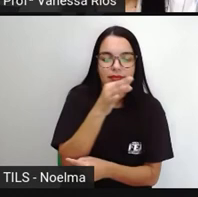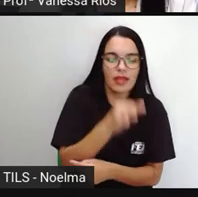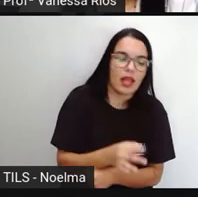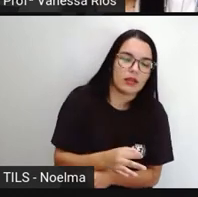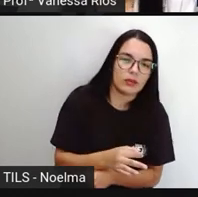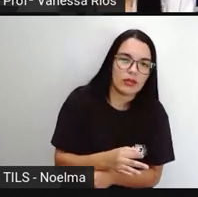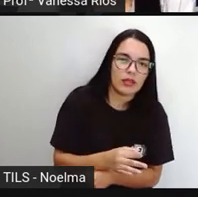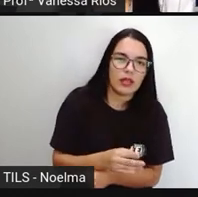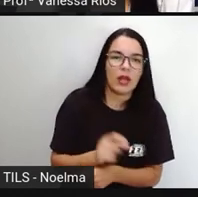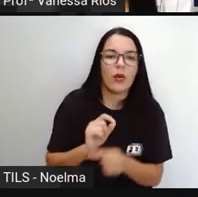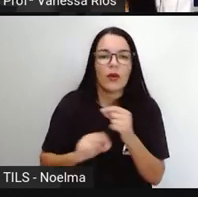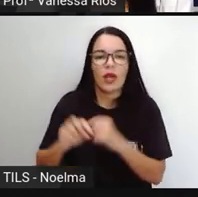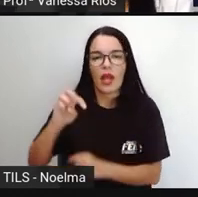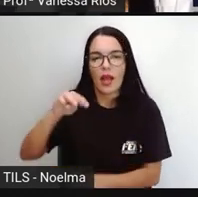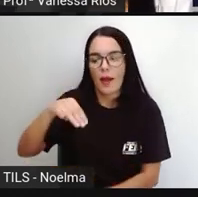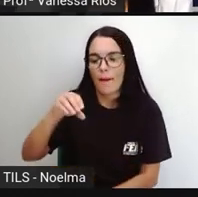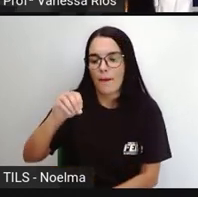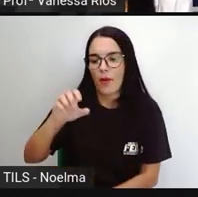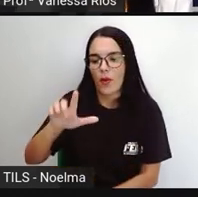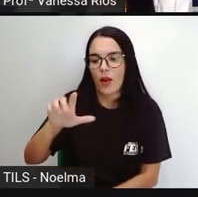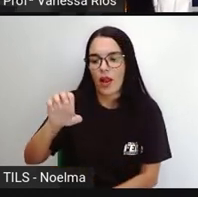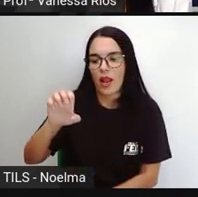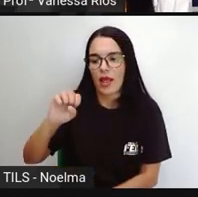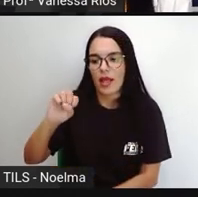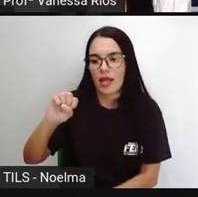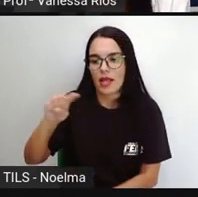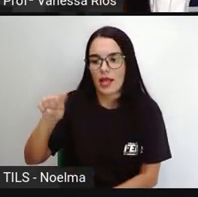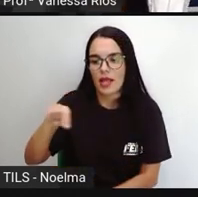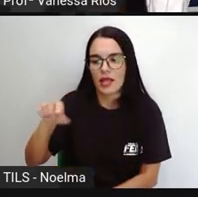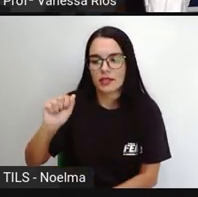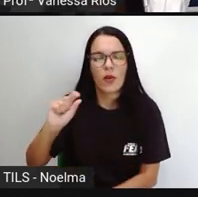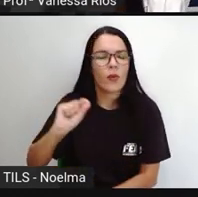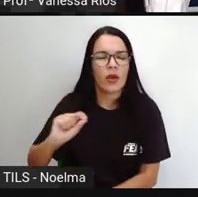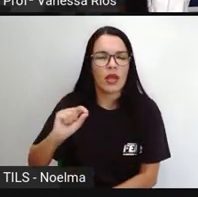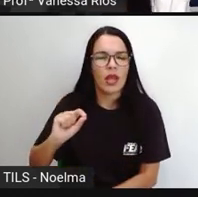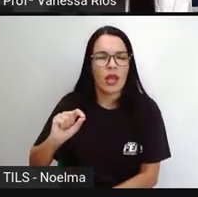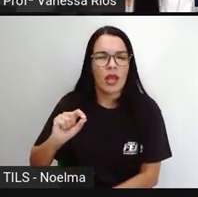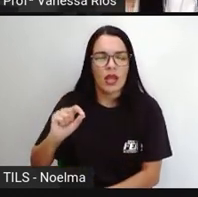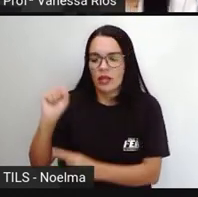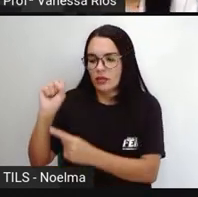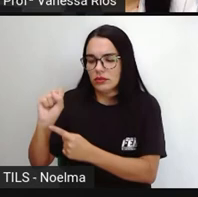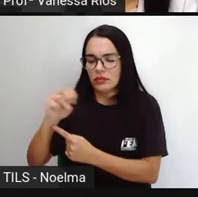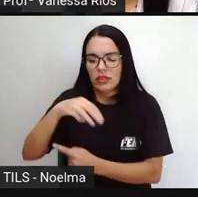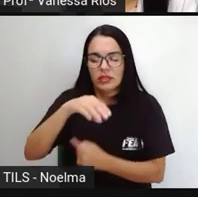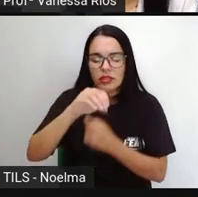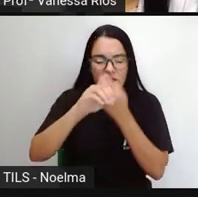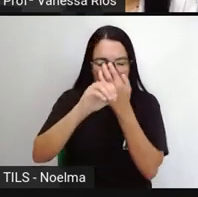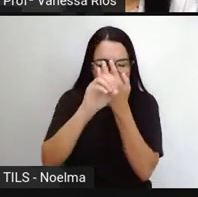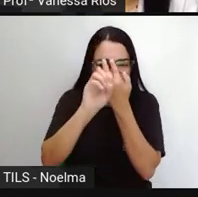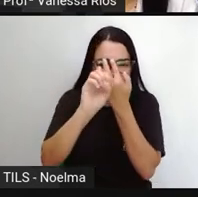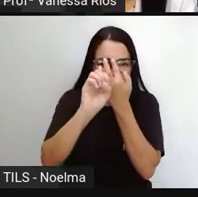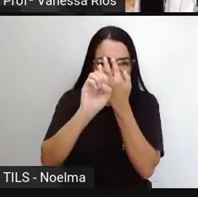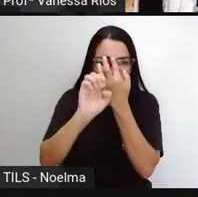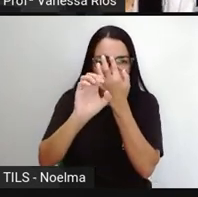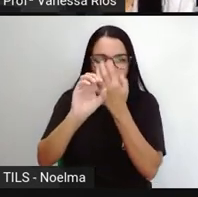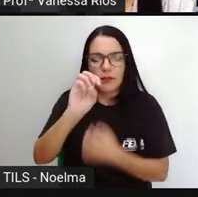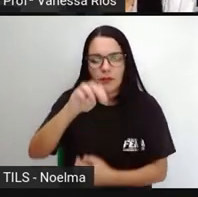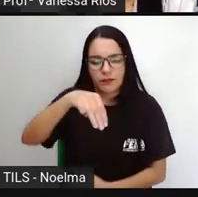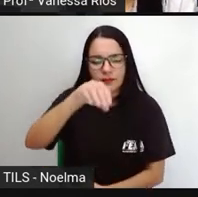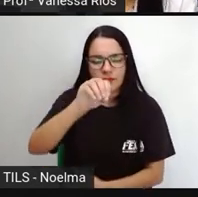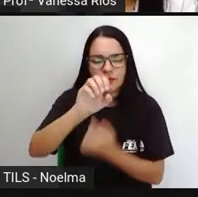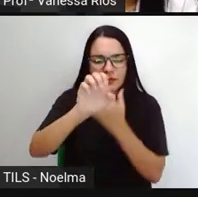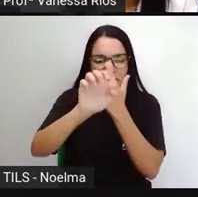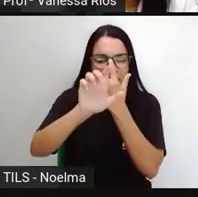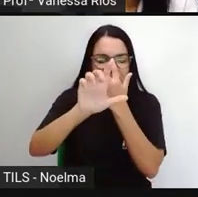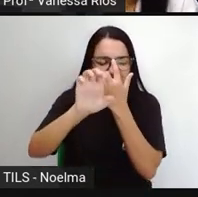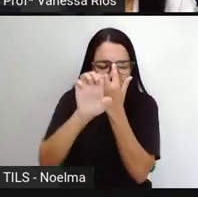moleza é um substantivo que vem do adjetivo mole. Então por serem substantivos que se originam